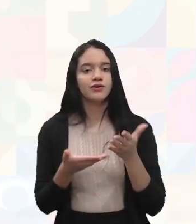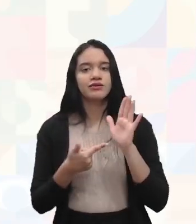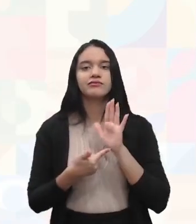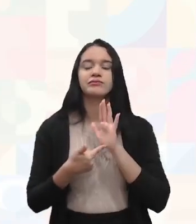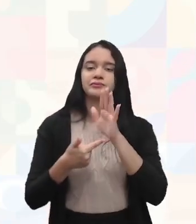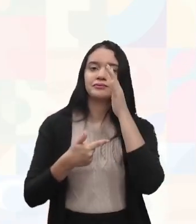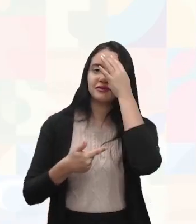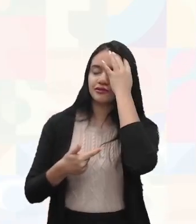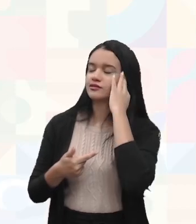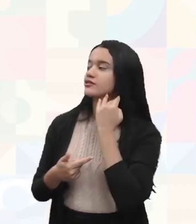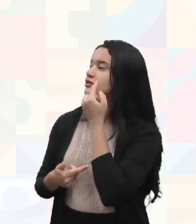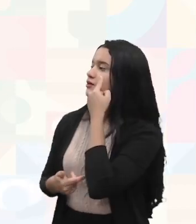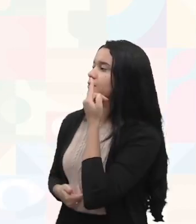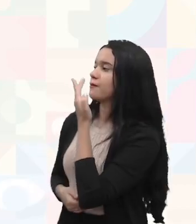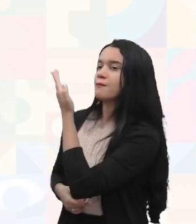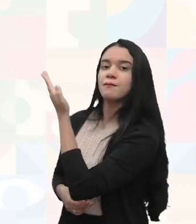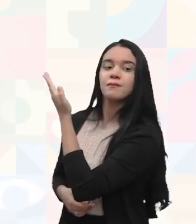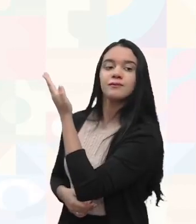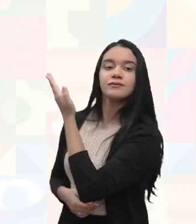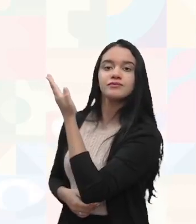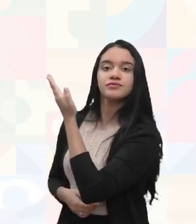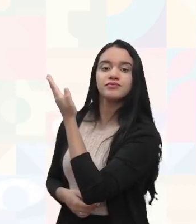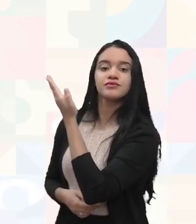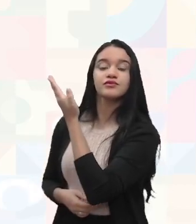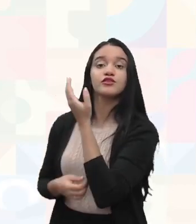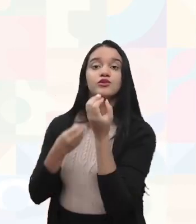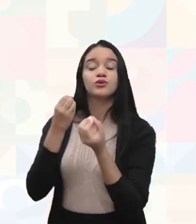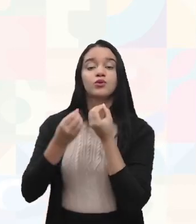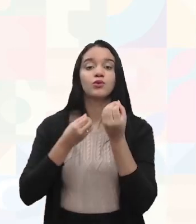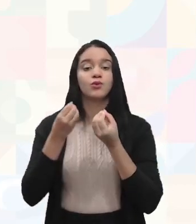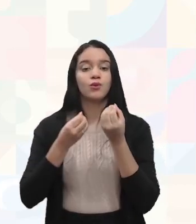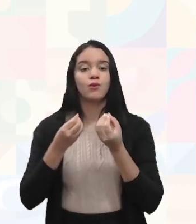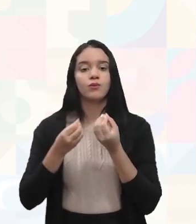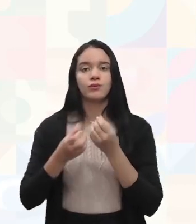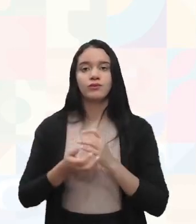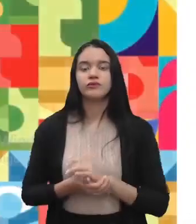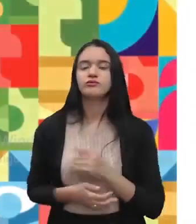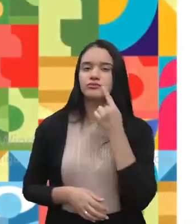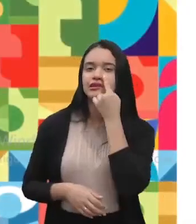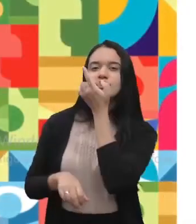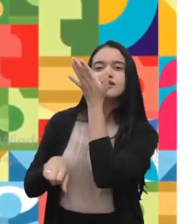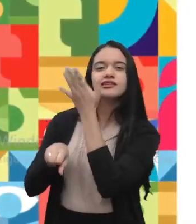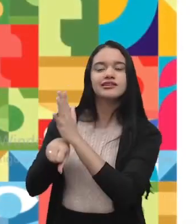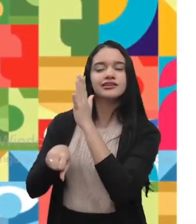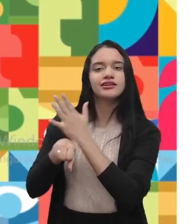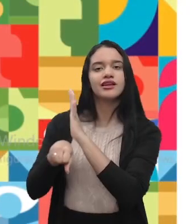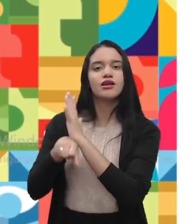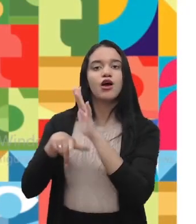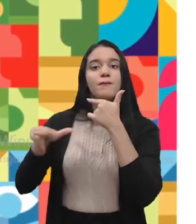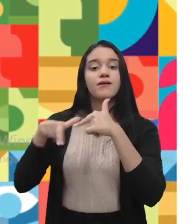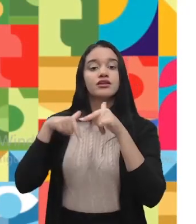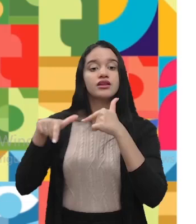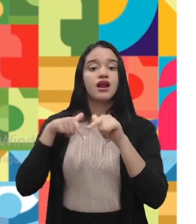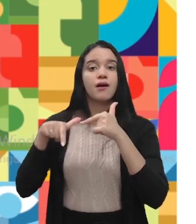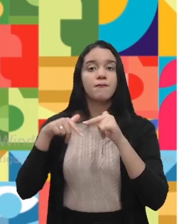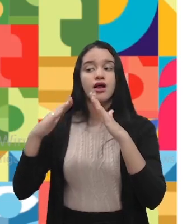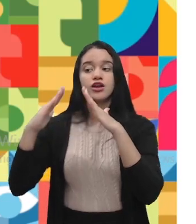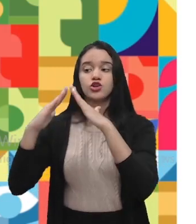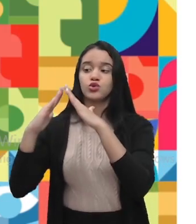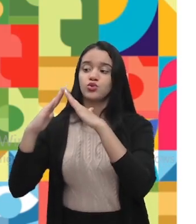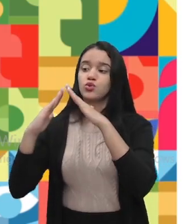para vocês, né, como é que faz essa amarração, como está mostrando aí para treinamento, para trabalhos em telhados,